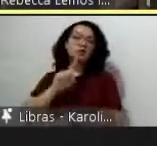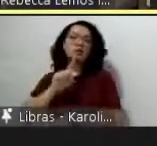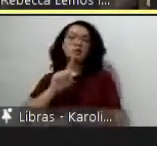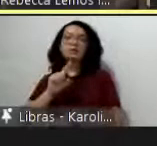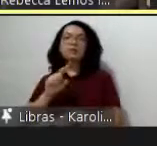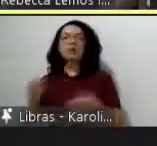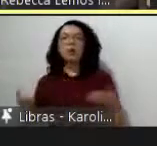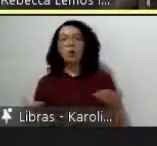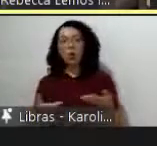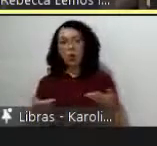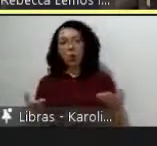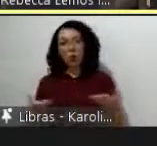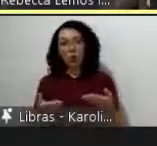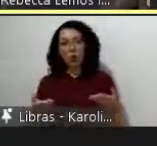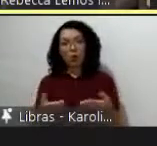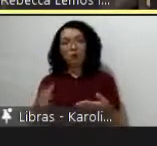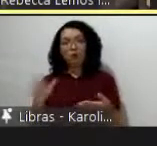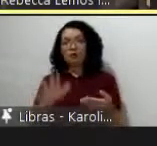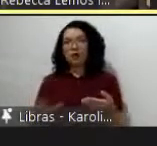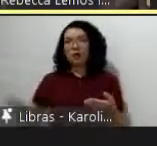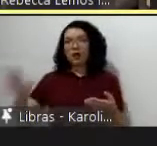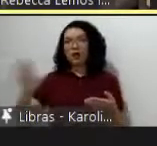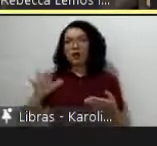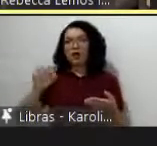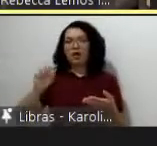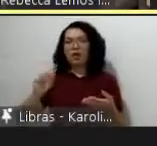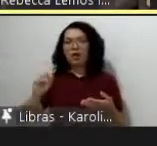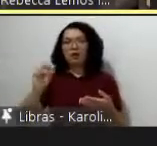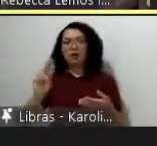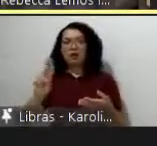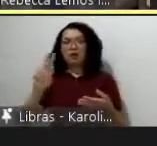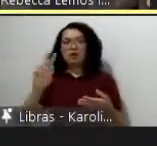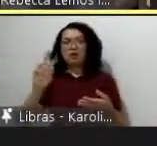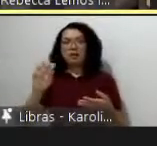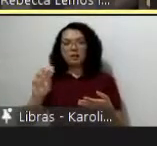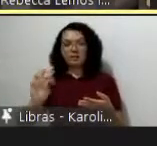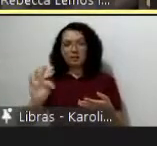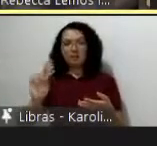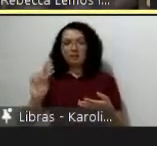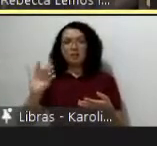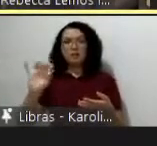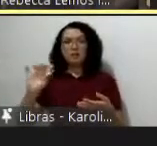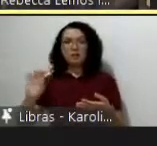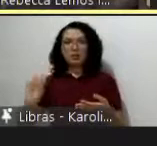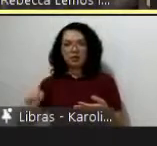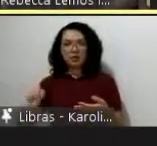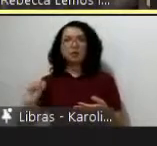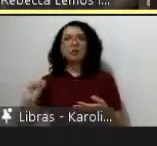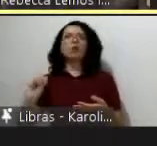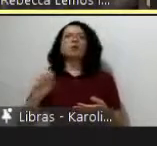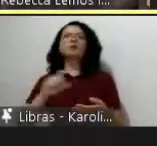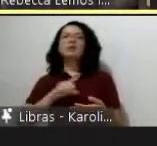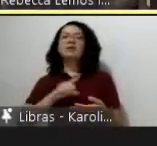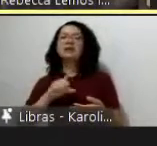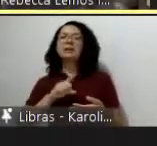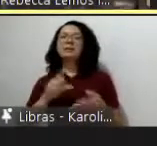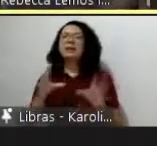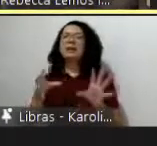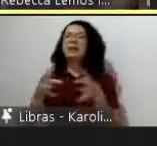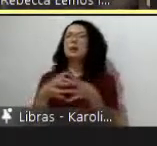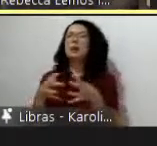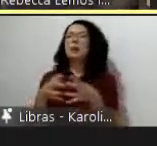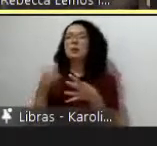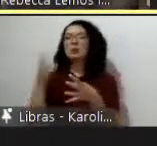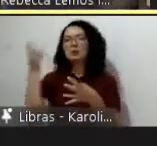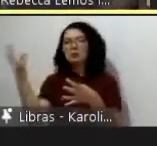Unidos há um debate bastante forte há uma incorporação maior de intelectuais latino-americanos nesses